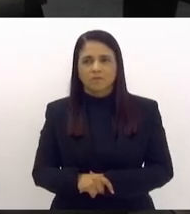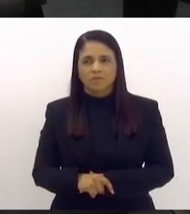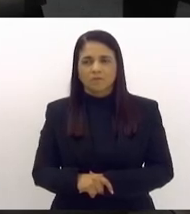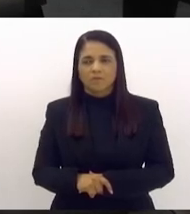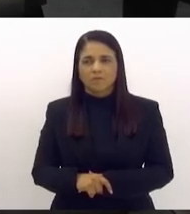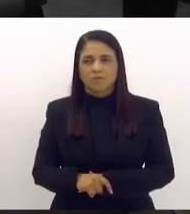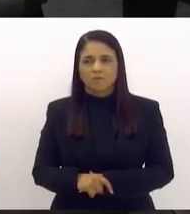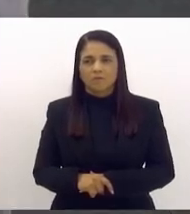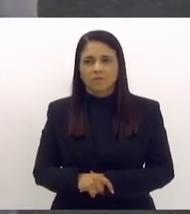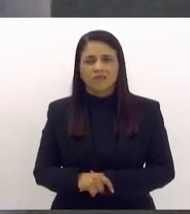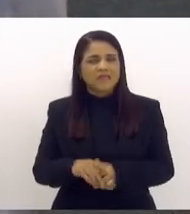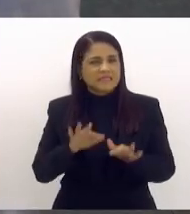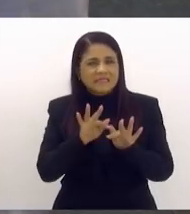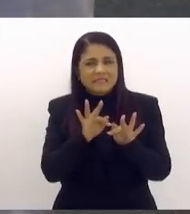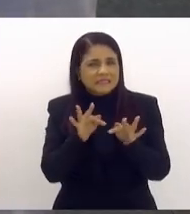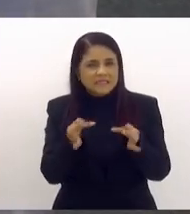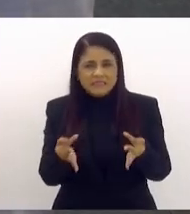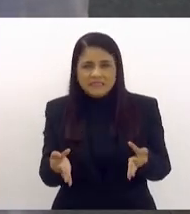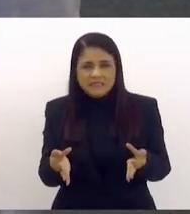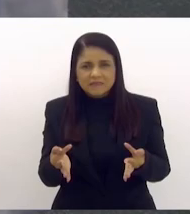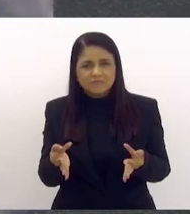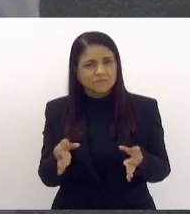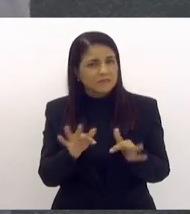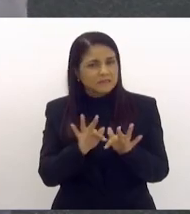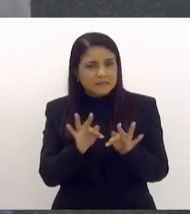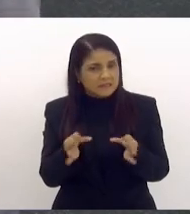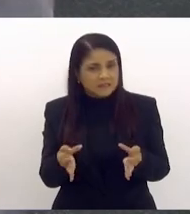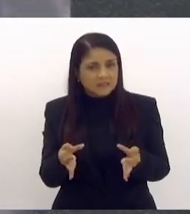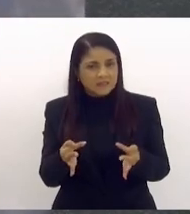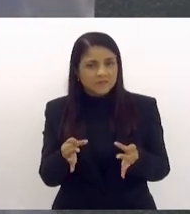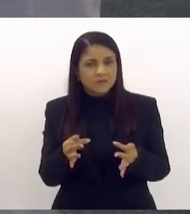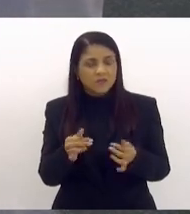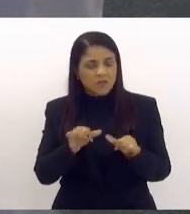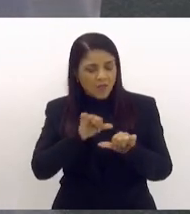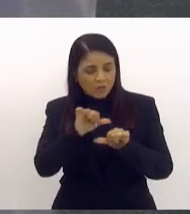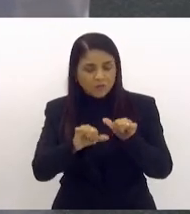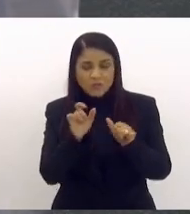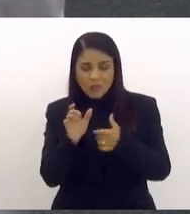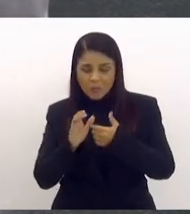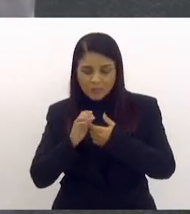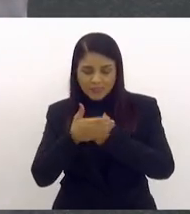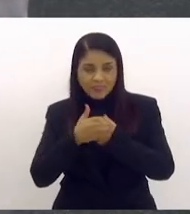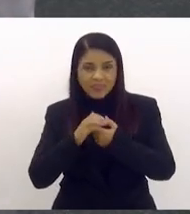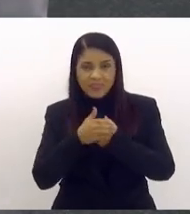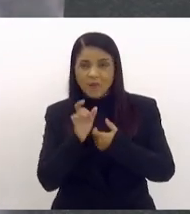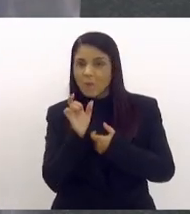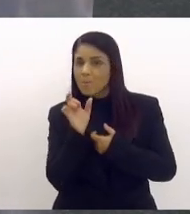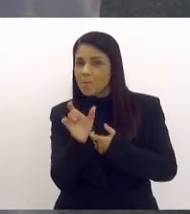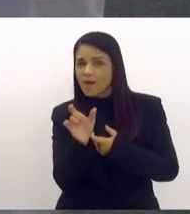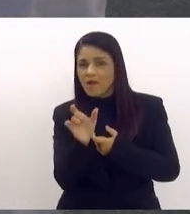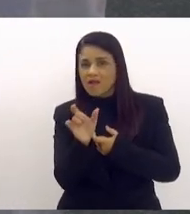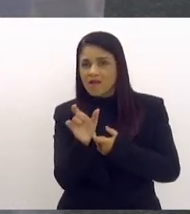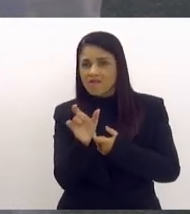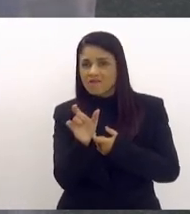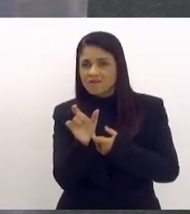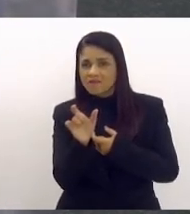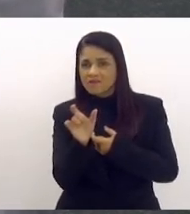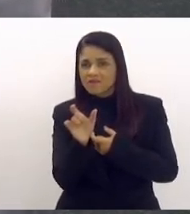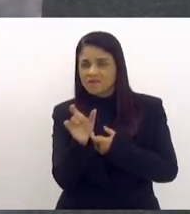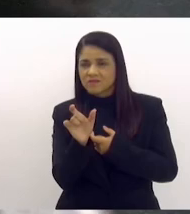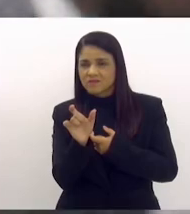Está muito simples, na verdade. Só alteram um termo. Só está fazendo uma pequena